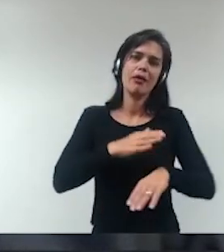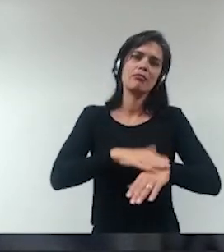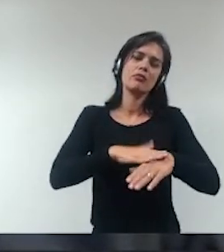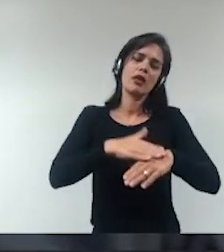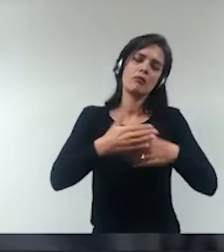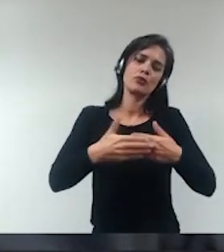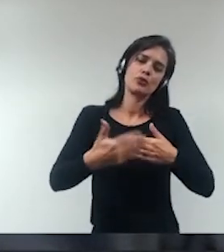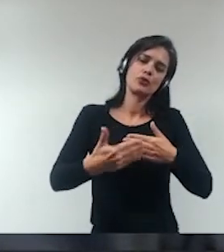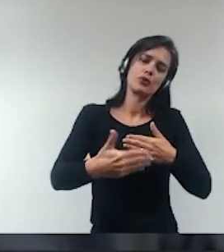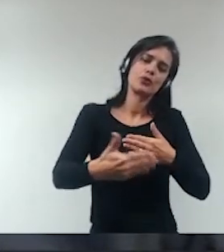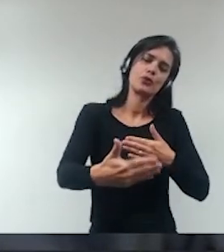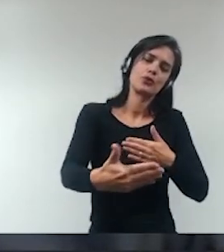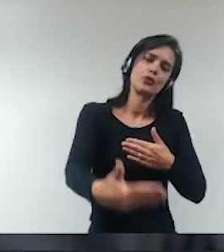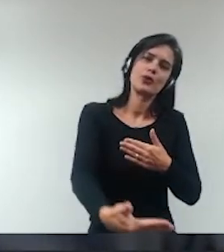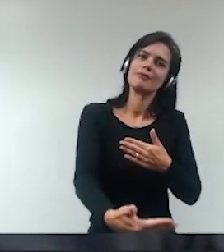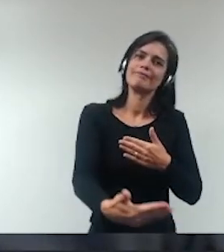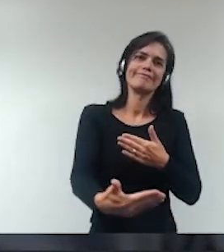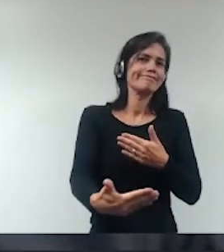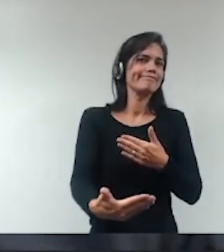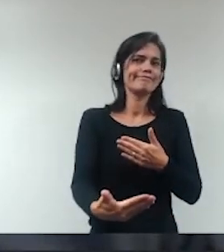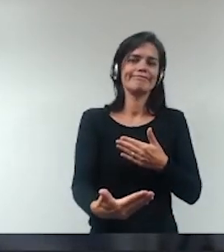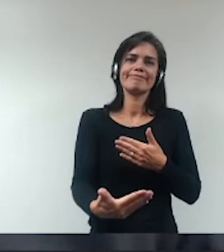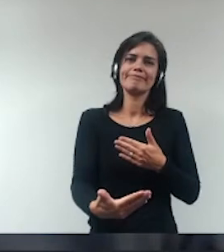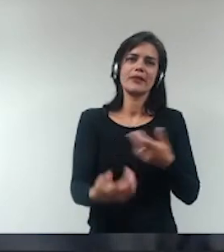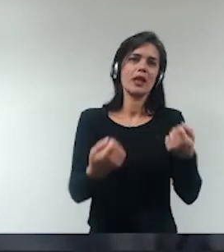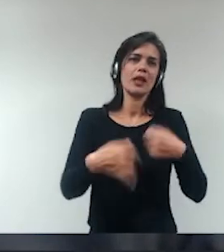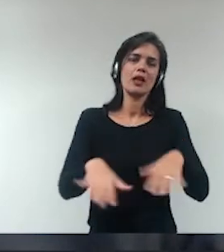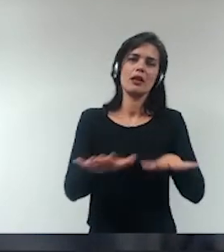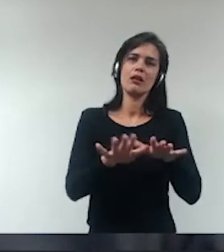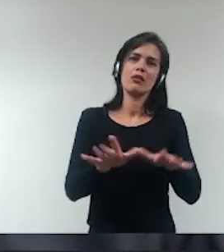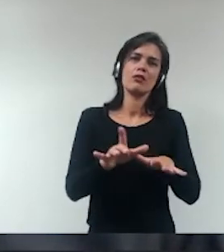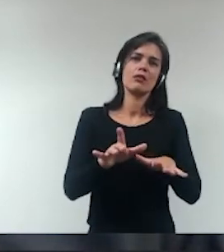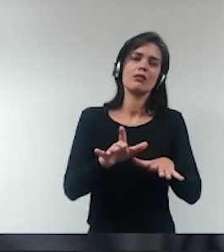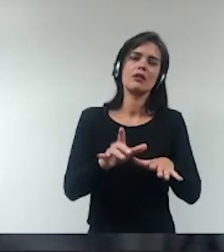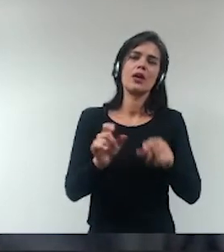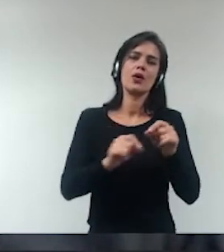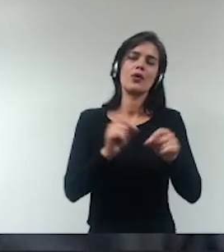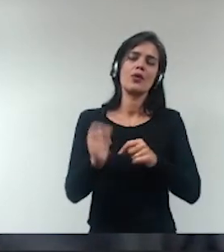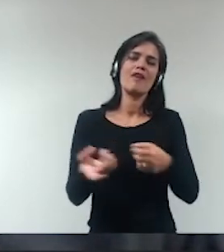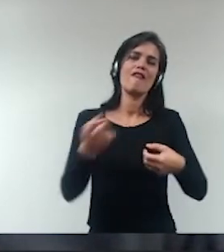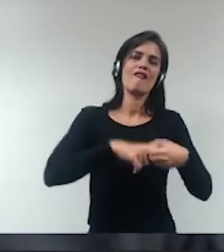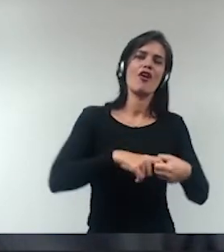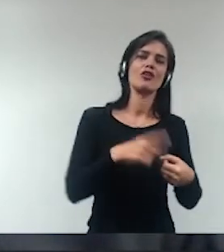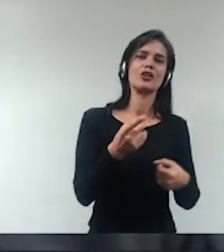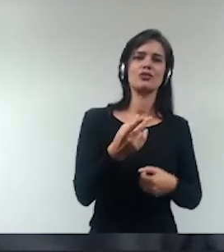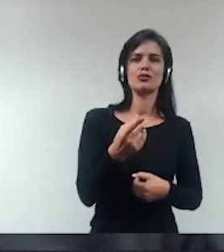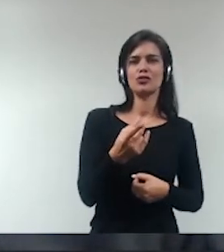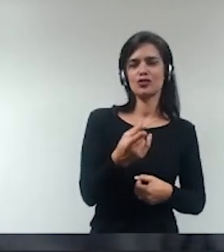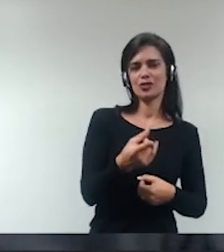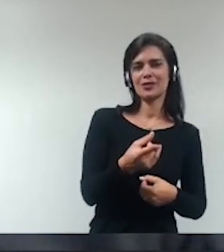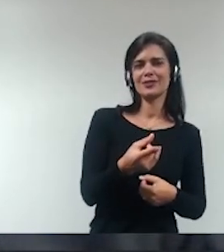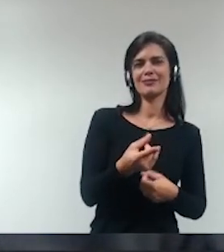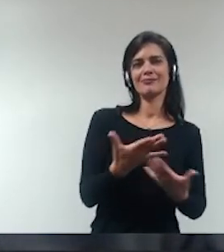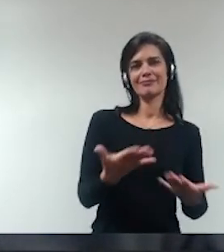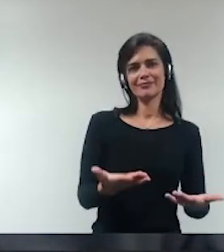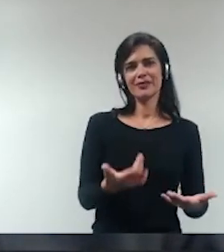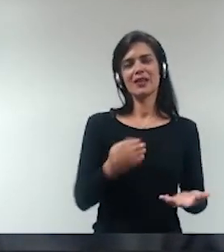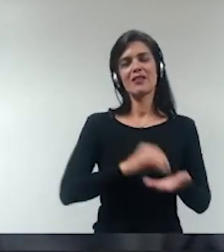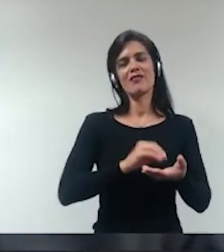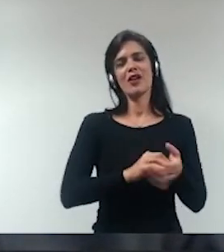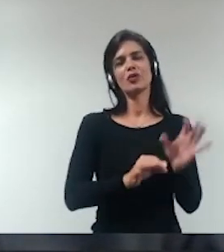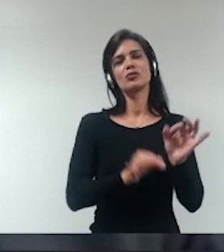insuficiente para levar a cabo o ressarcimento e seria profundamente injusto se ver